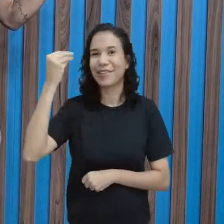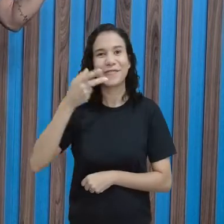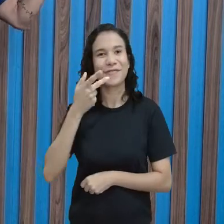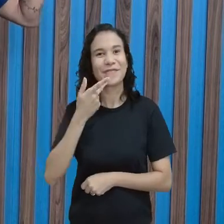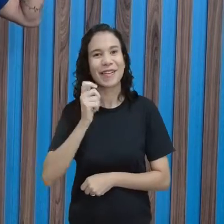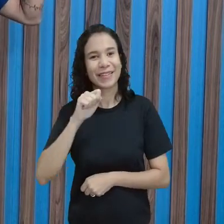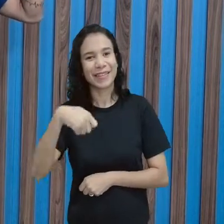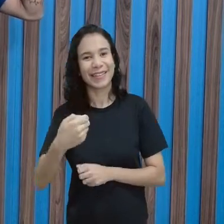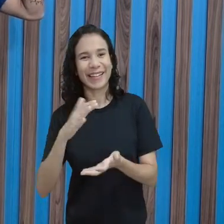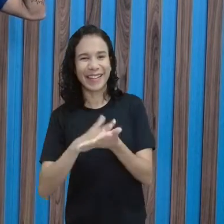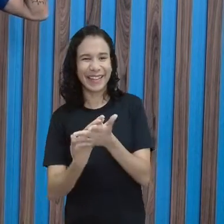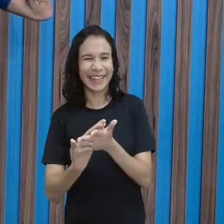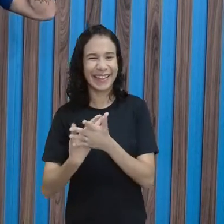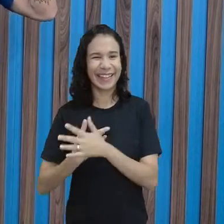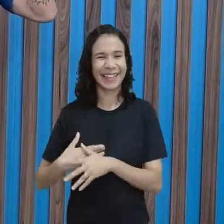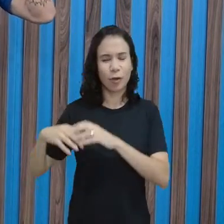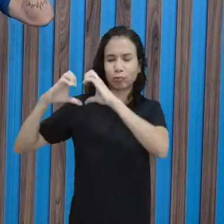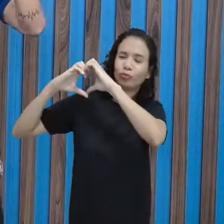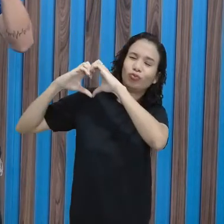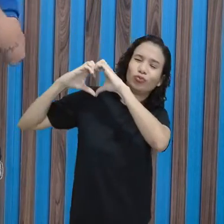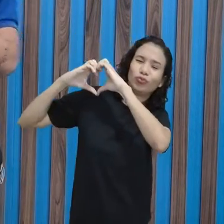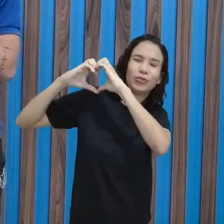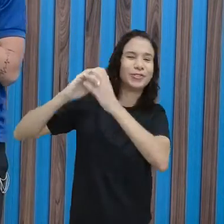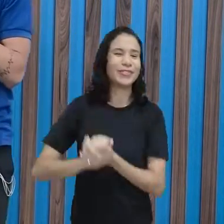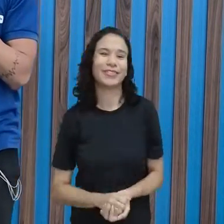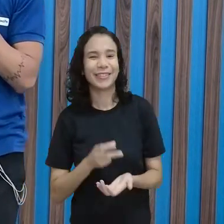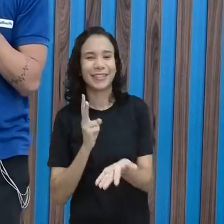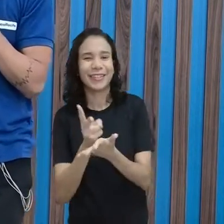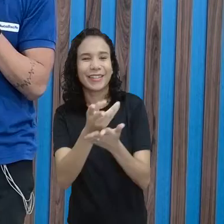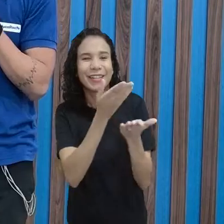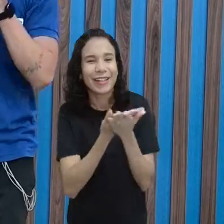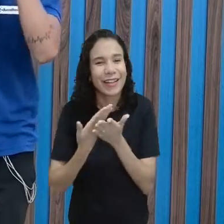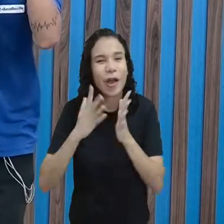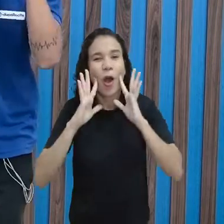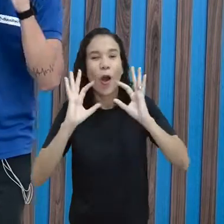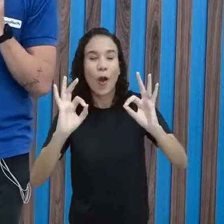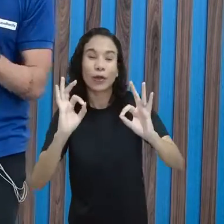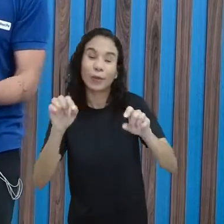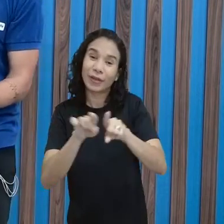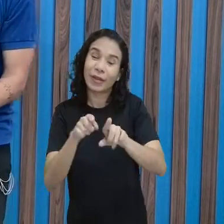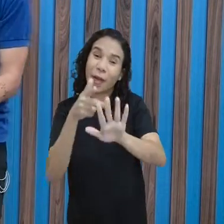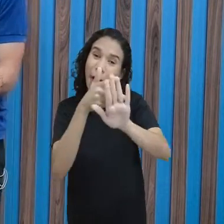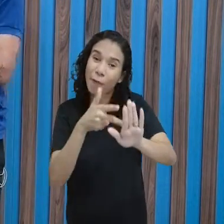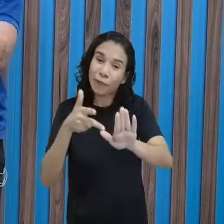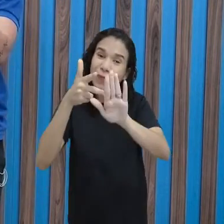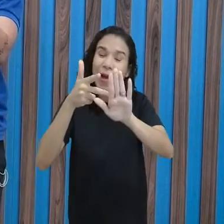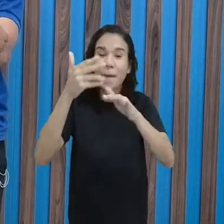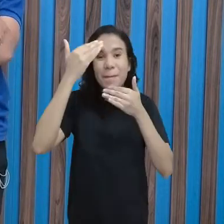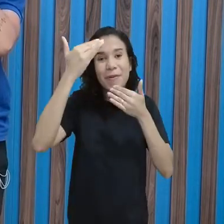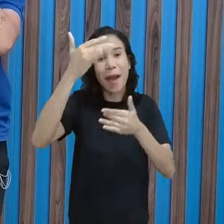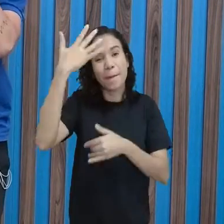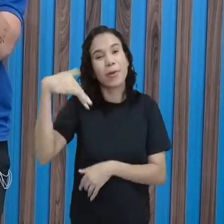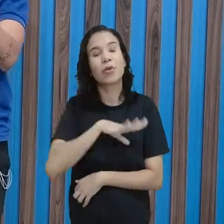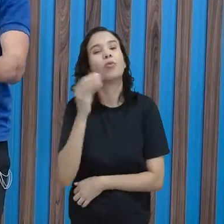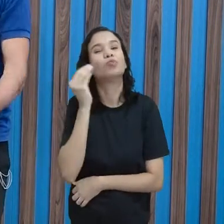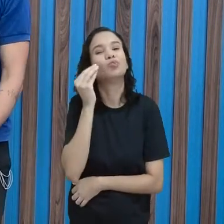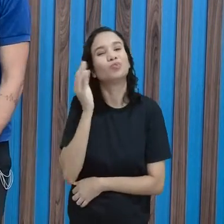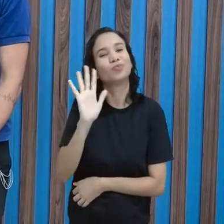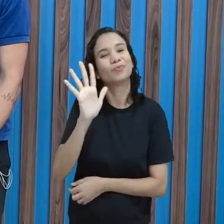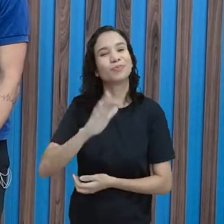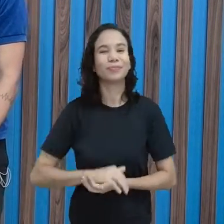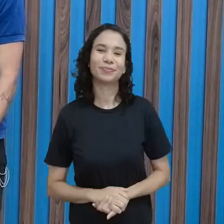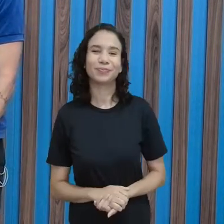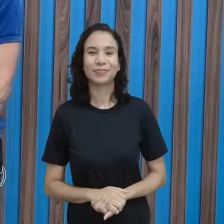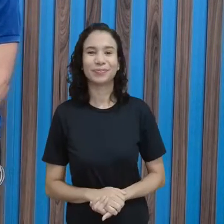começo da aula, né? Mas é minha xará aqui perfeita fazendo esse trabalho incrível e os meninos que estão ali no estúdio também pra você de casa o cheiro até a próxima